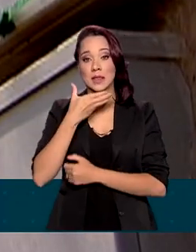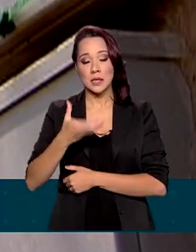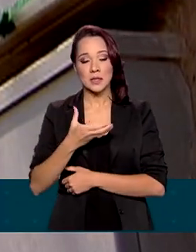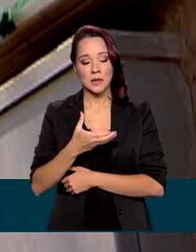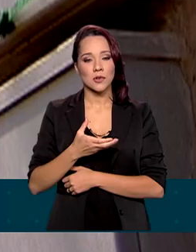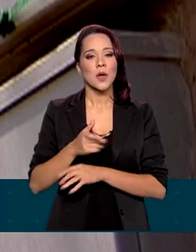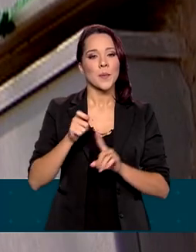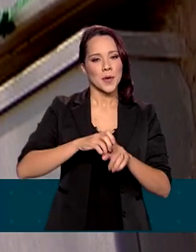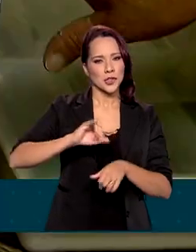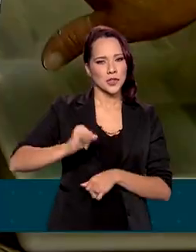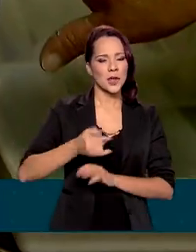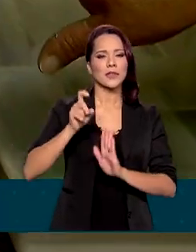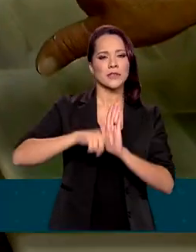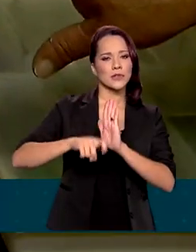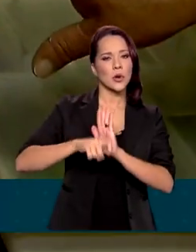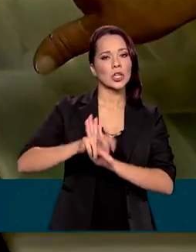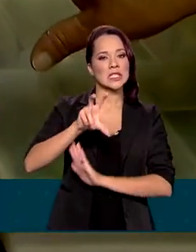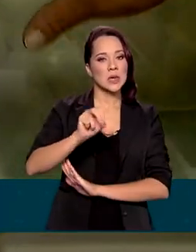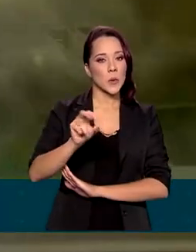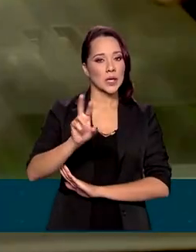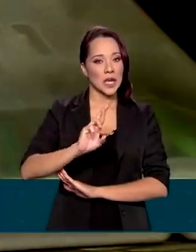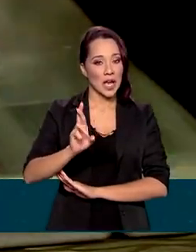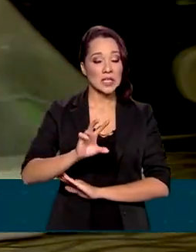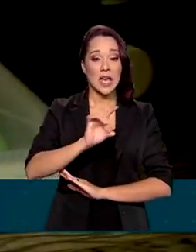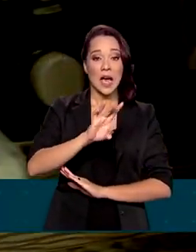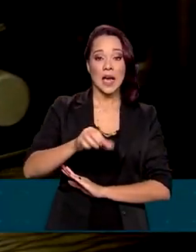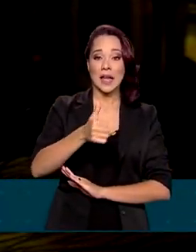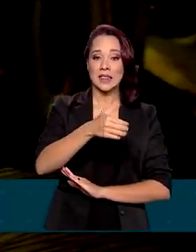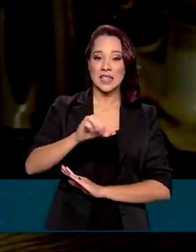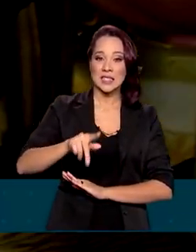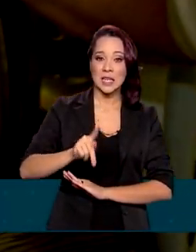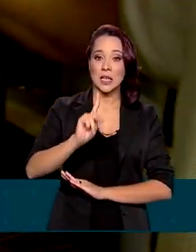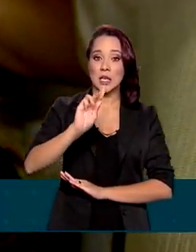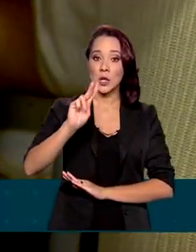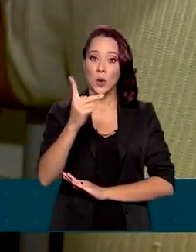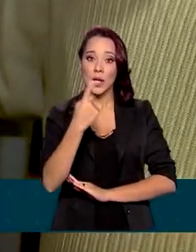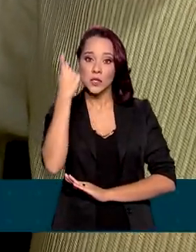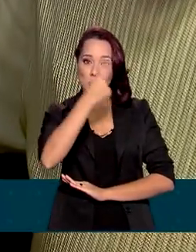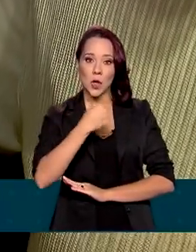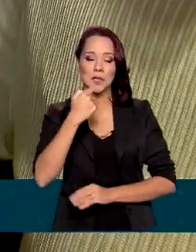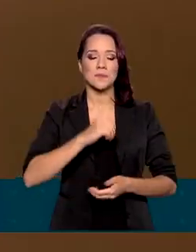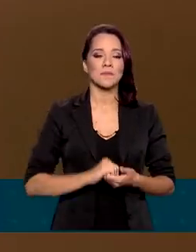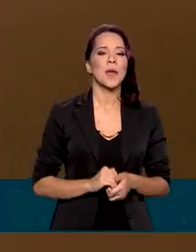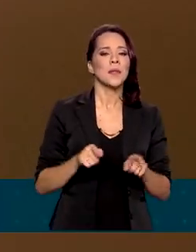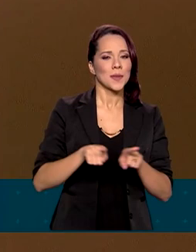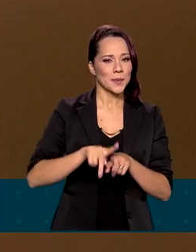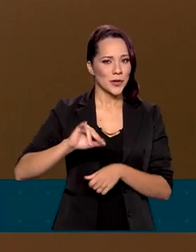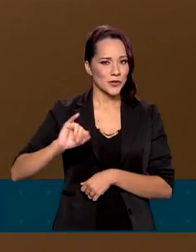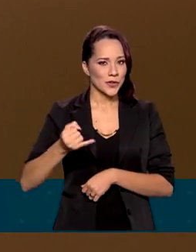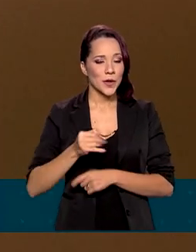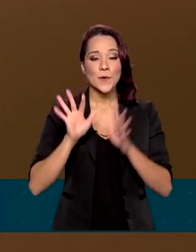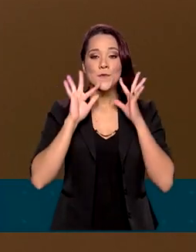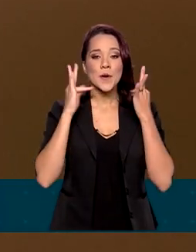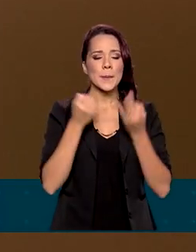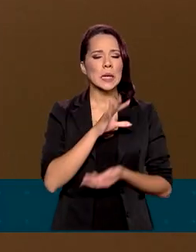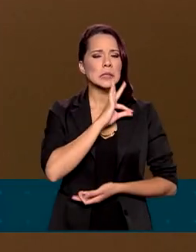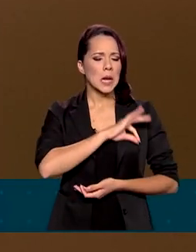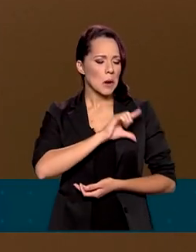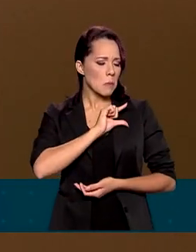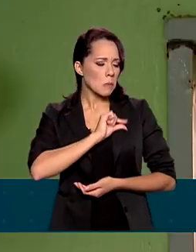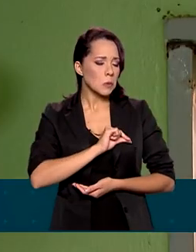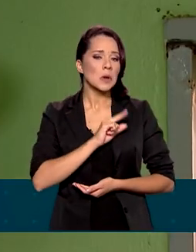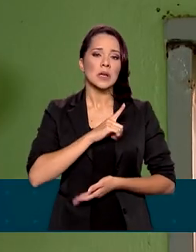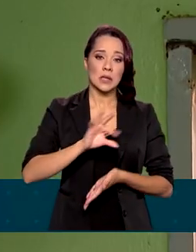receber em janeiro um desconto de R$,00 a cada 100 kWh. Também em janeiro, famílias de baixa renda